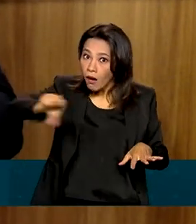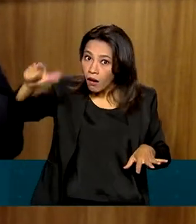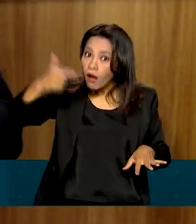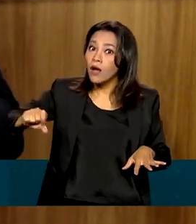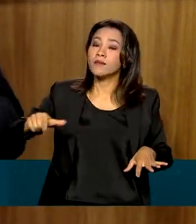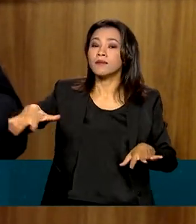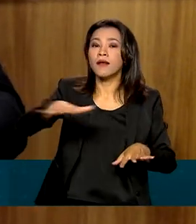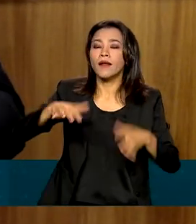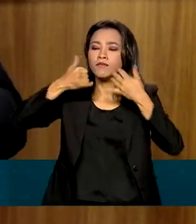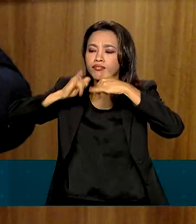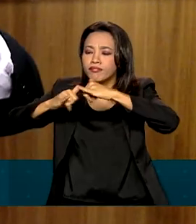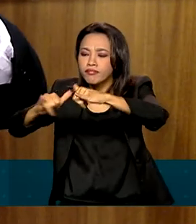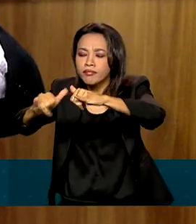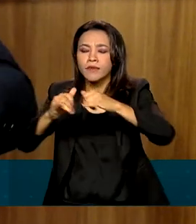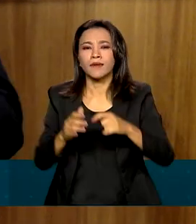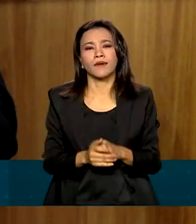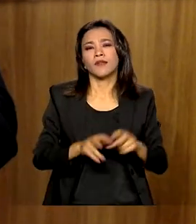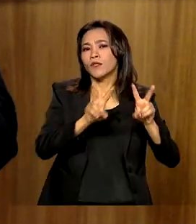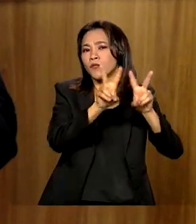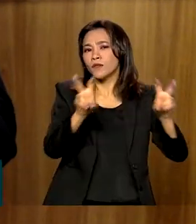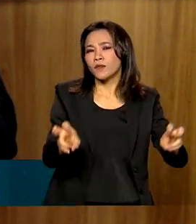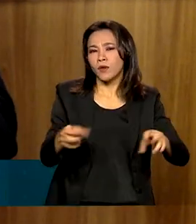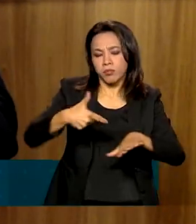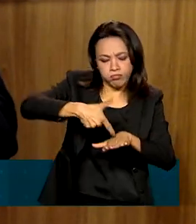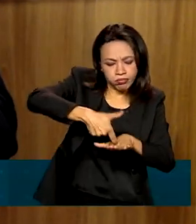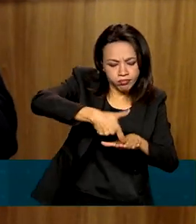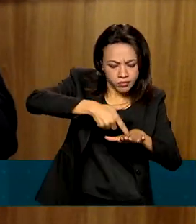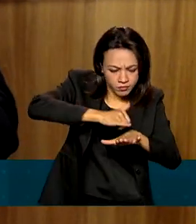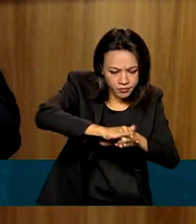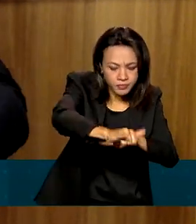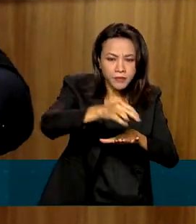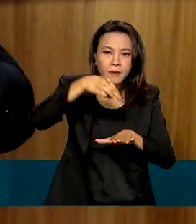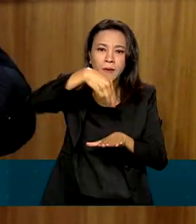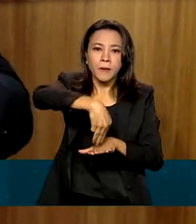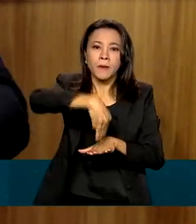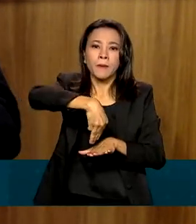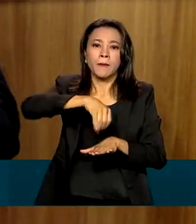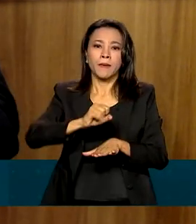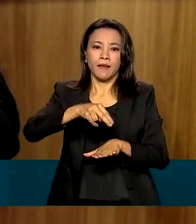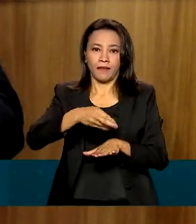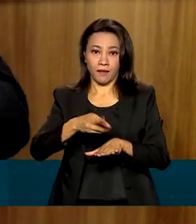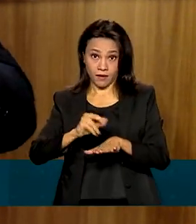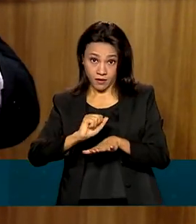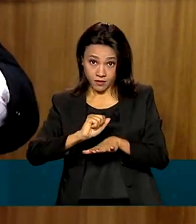área de energia. Nós temos uma perspectiva de geração de energia.